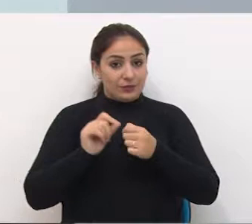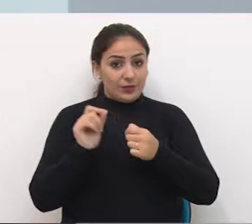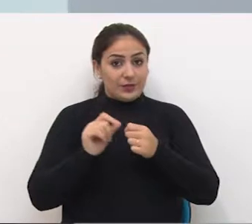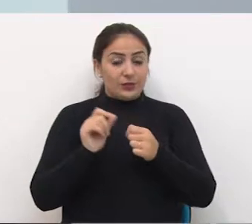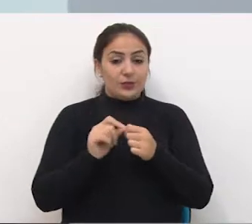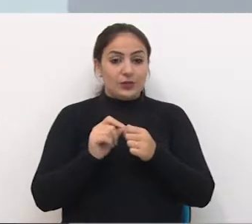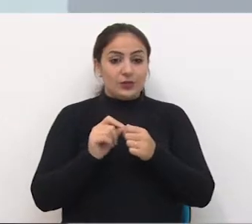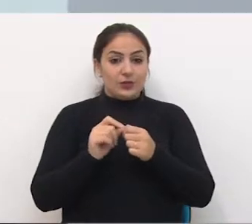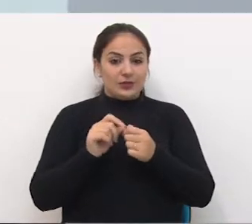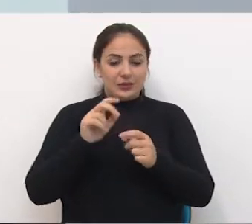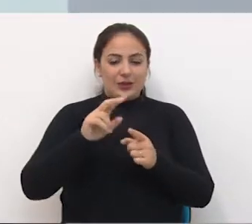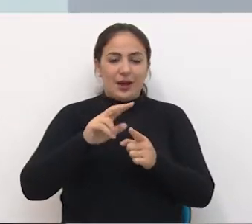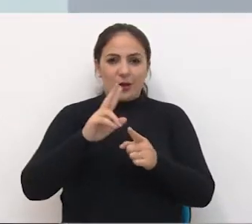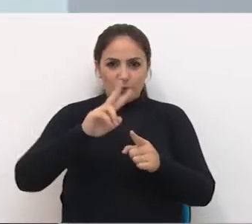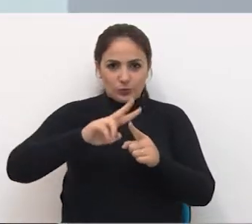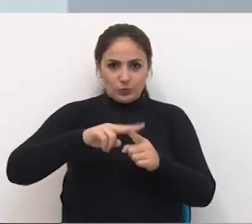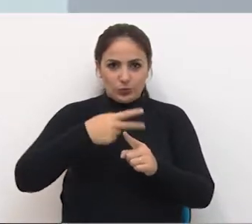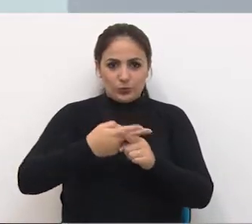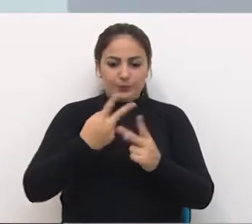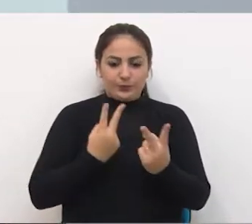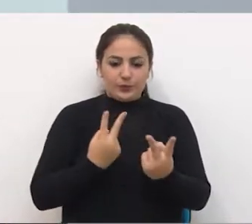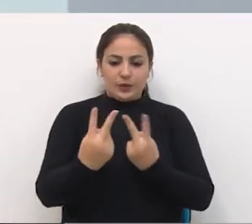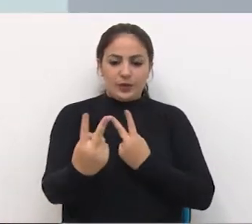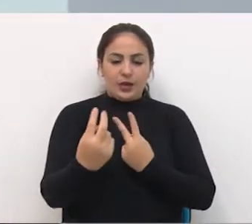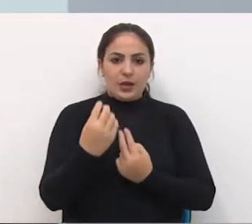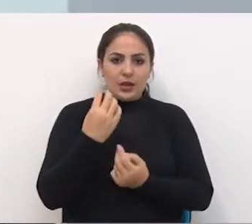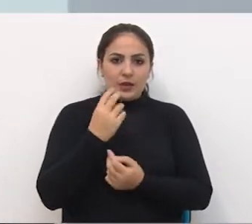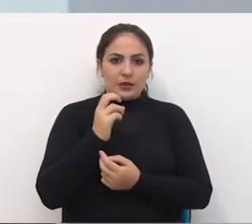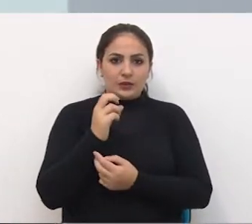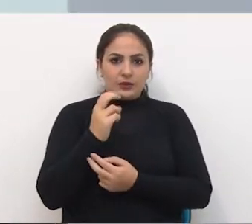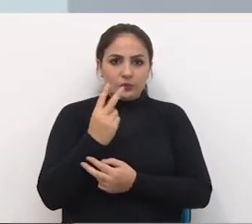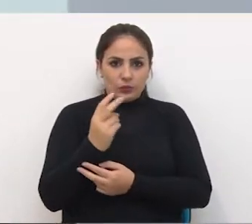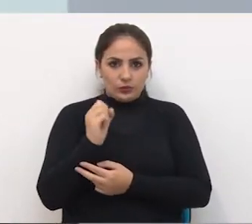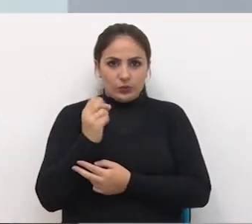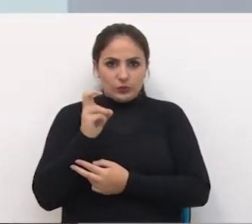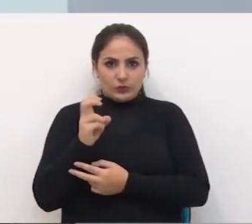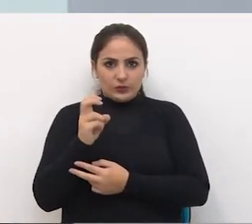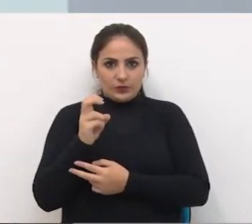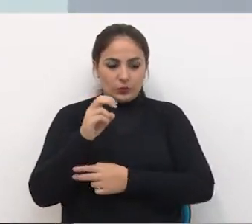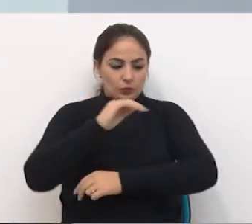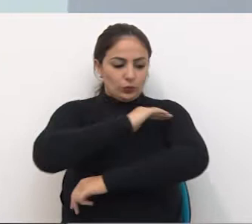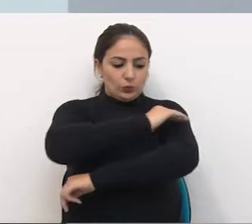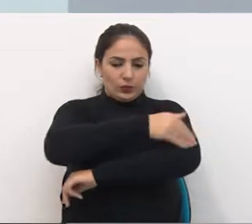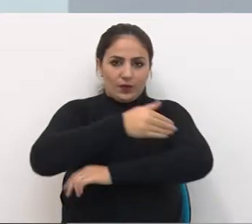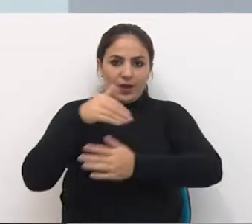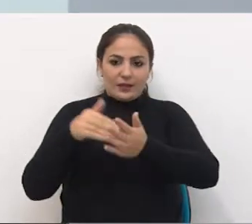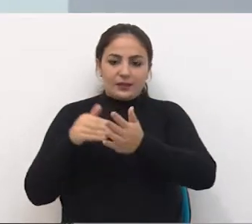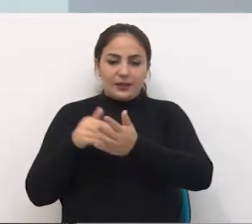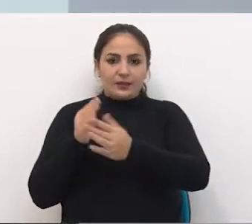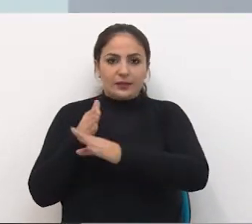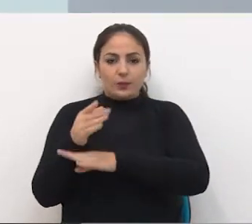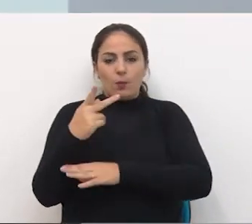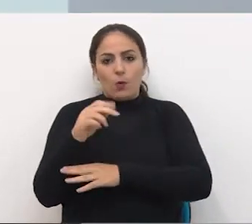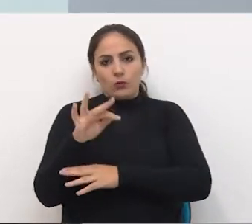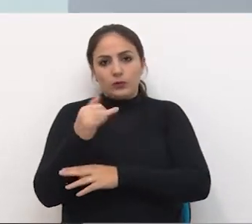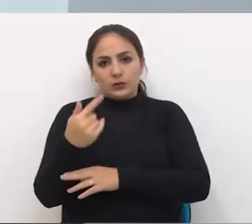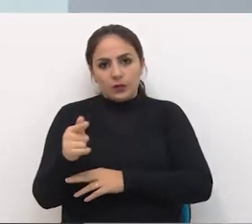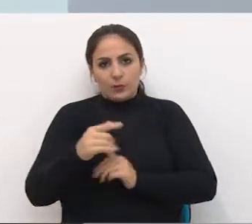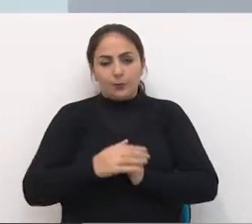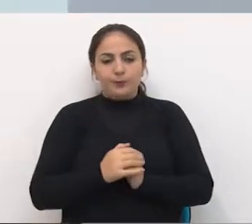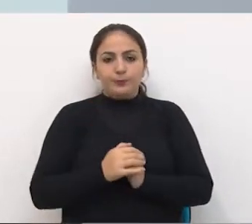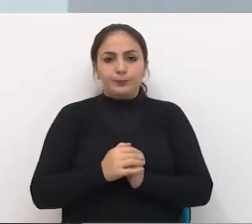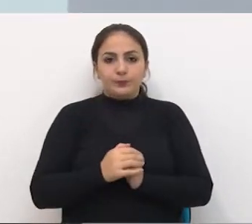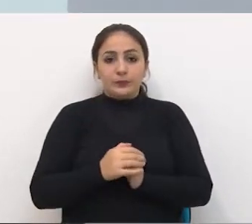ir à listação, projeto da duplicação da BR-285 Do Trevo até a de pontão E eu acho que é essa a nossa participação Se não, caso